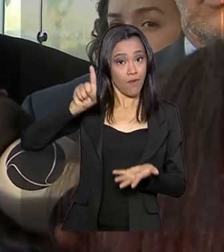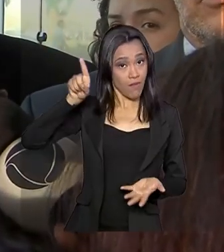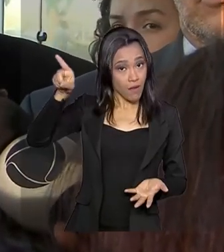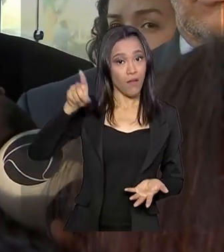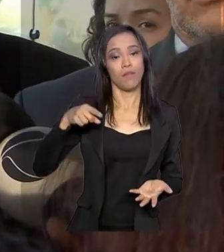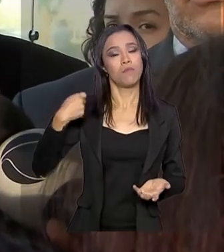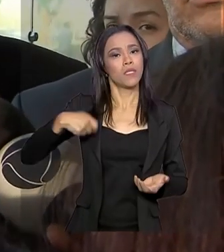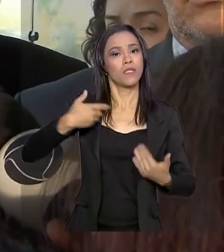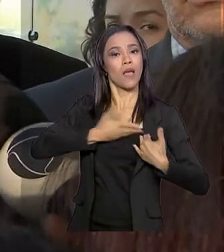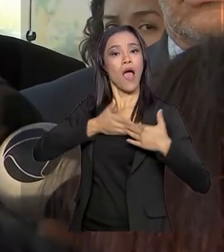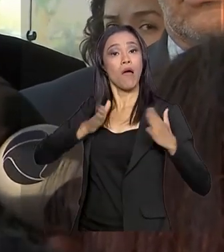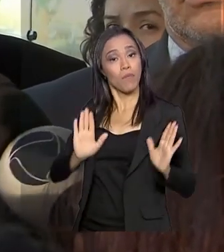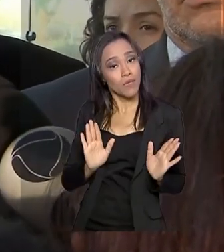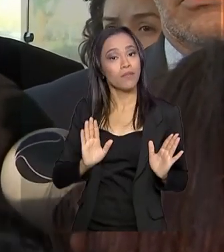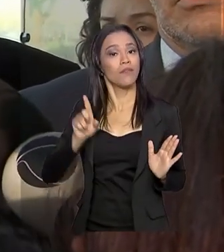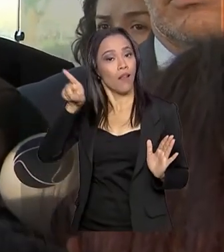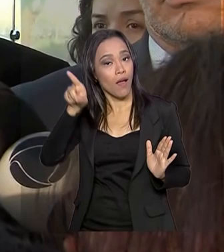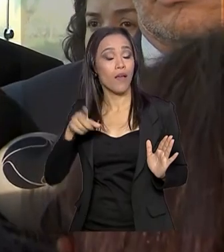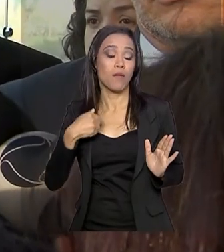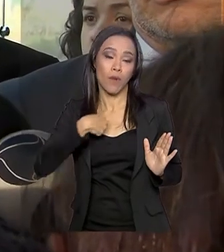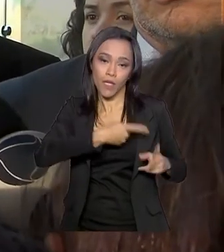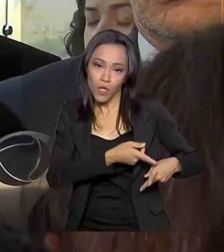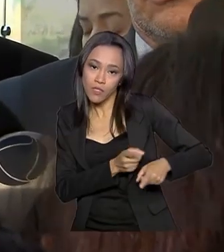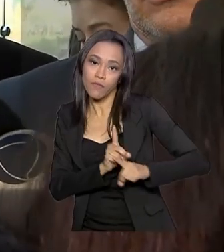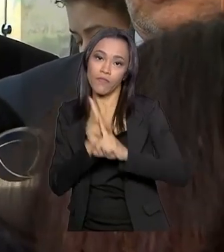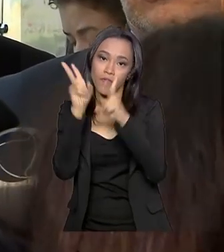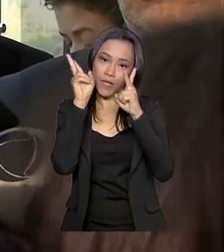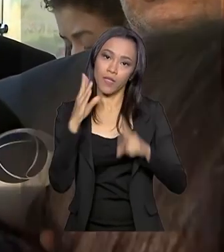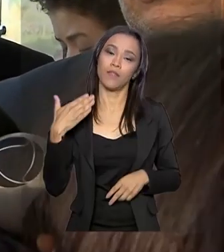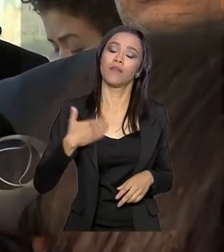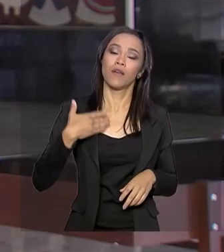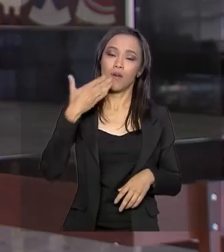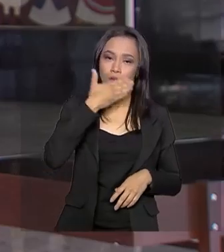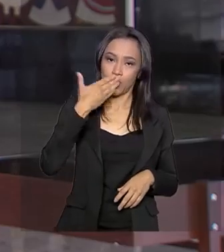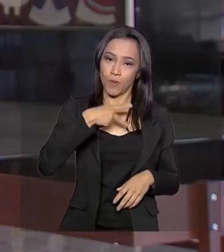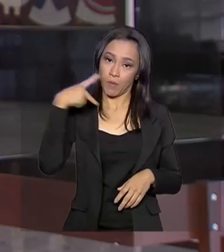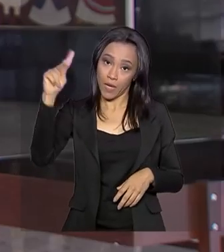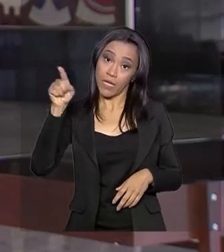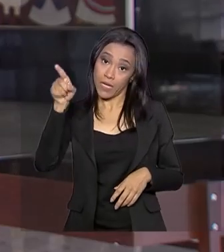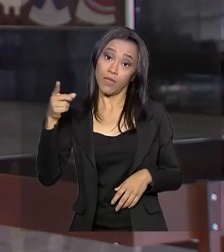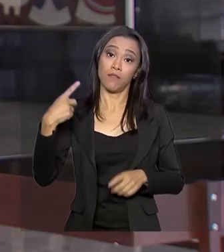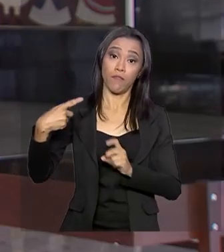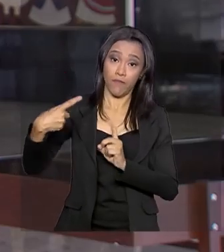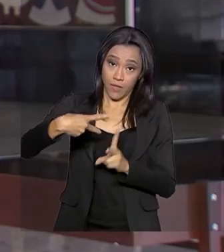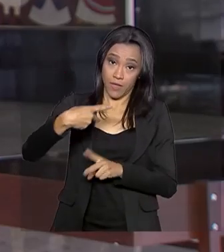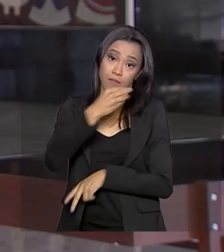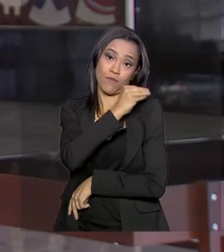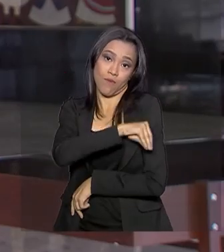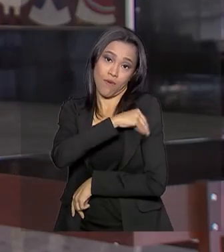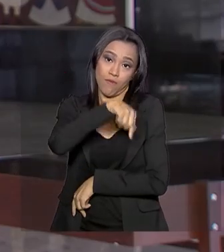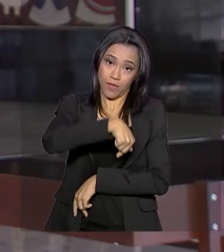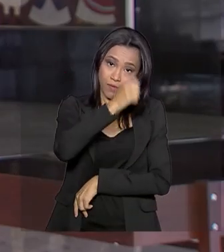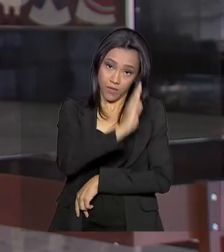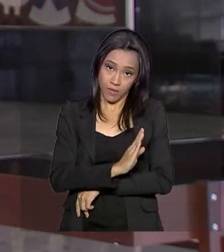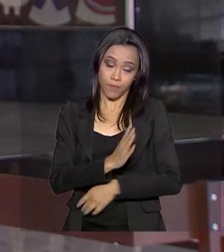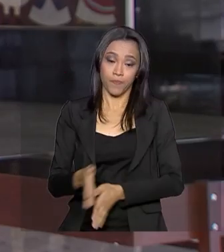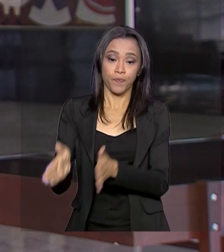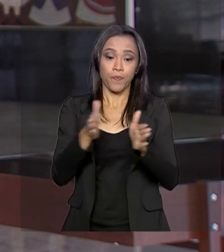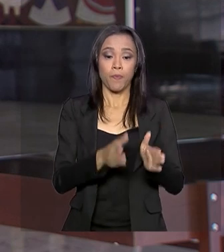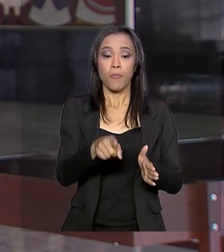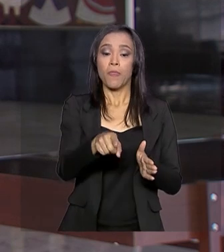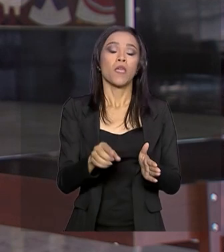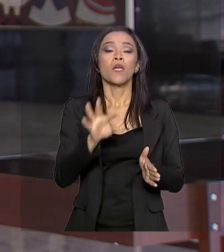que abrir espaço para nosso açúcar para a gente poder abrir o espaço com o etanol. E o presidente Jair Bolsonaro